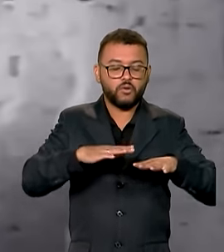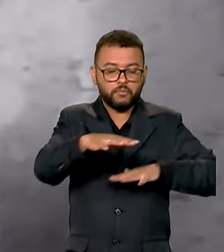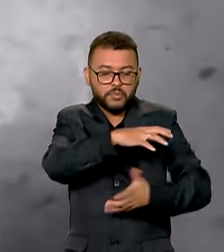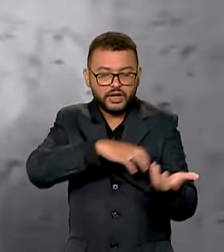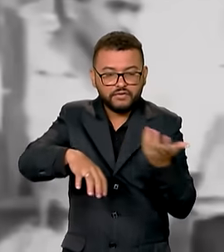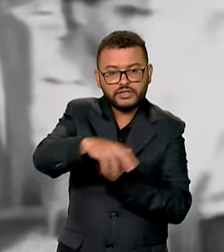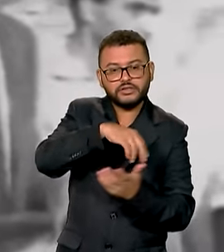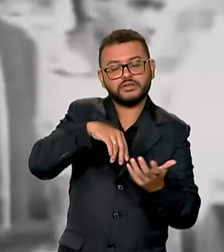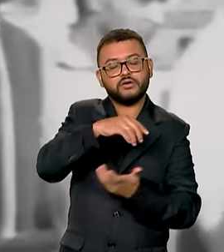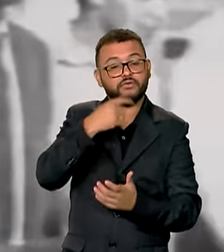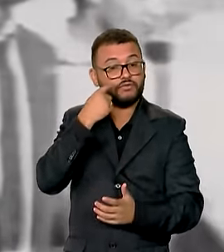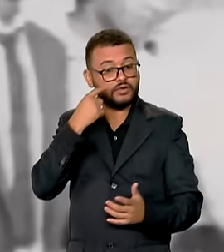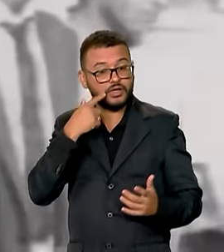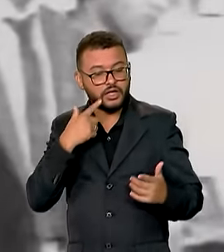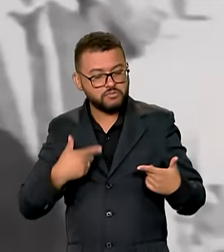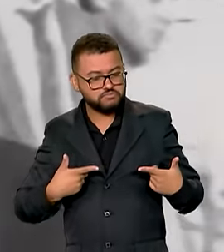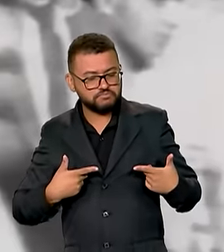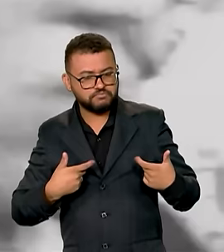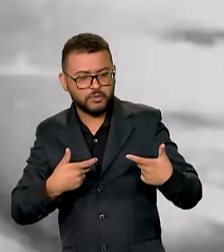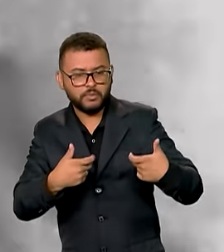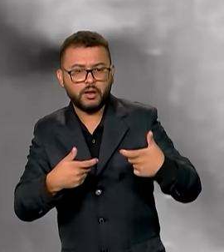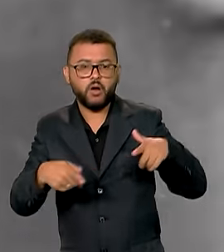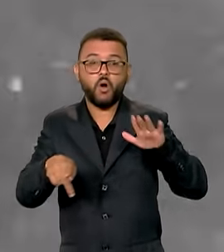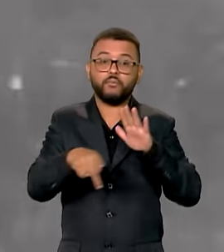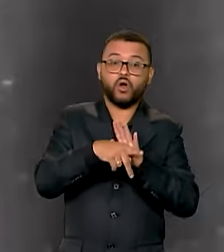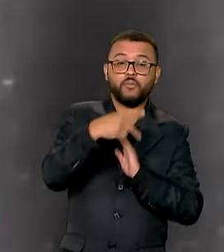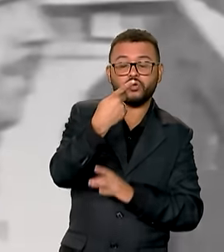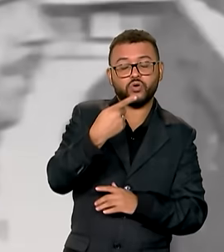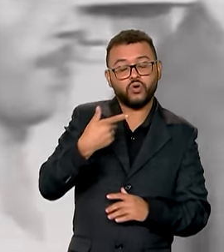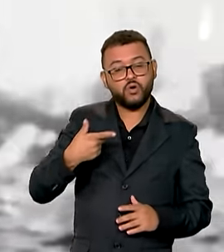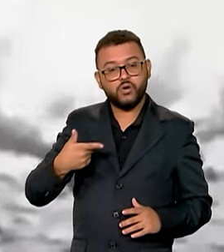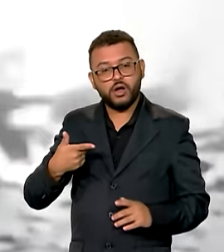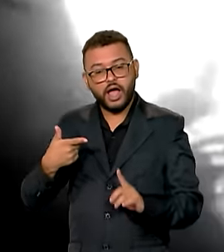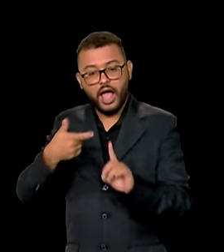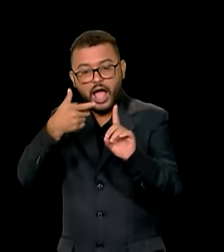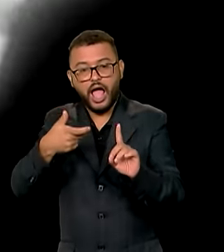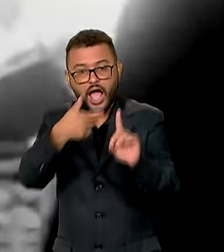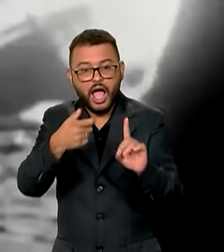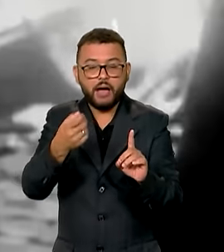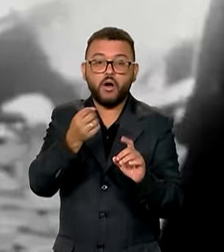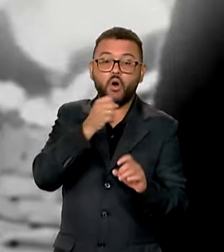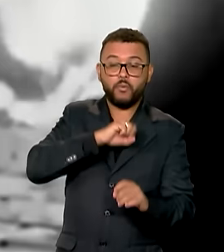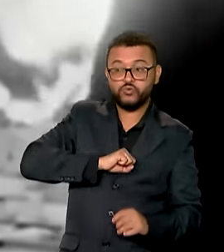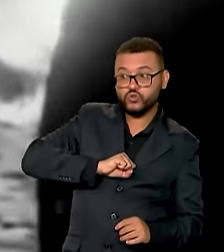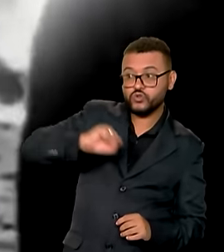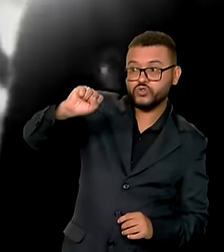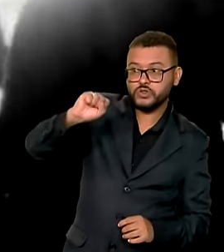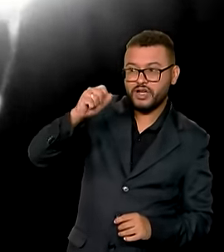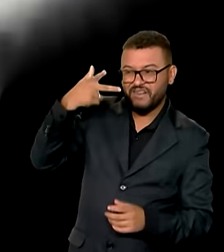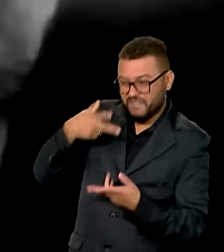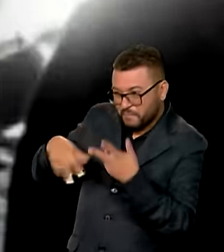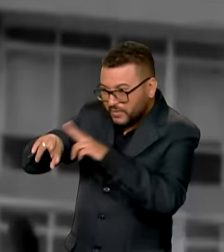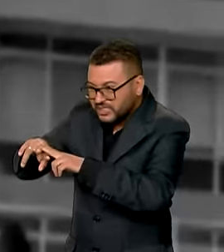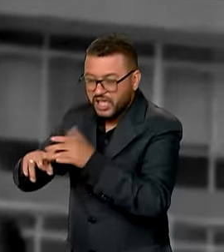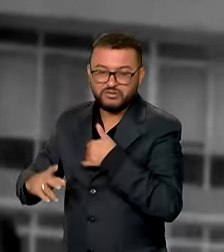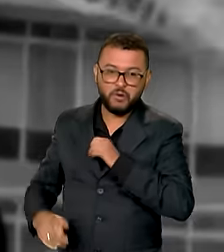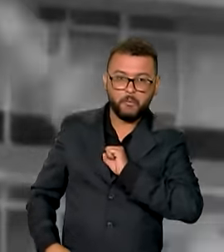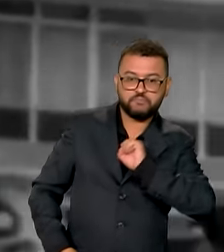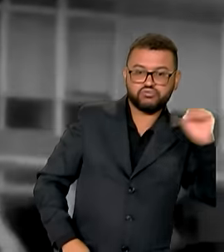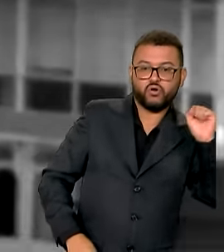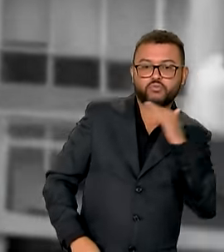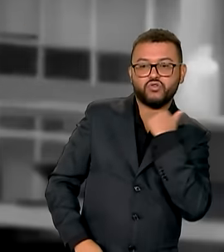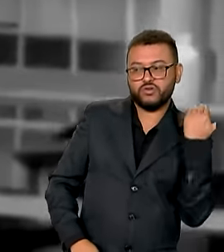públicas, conflitos armados ou que praticaram suicídio na iminência de serem presas ou em